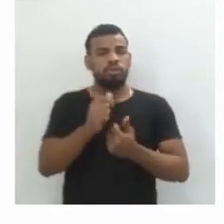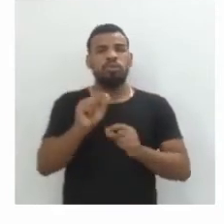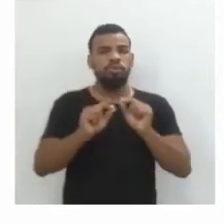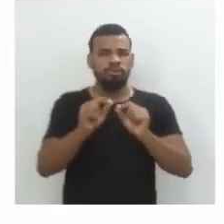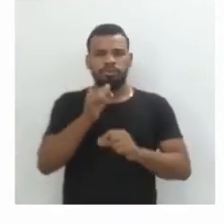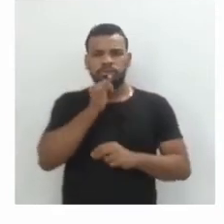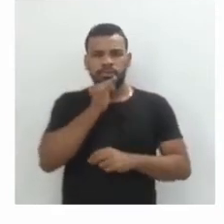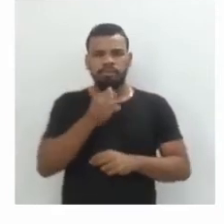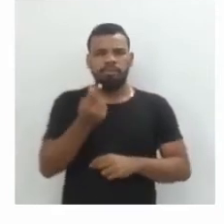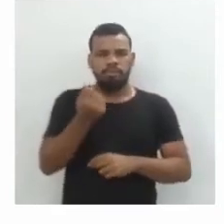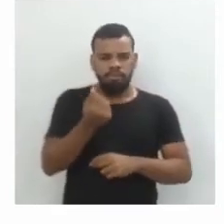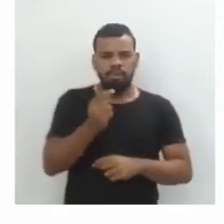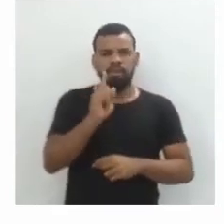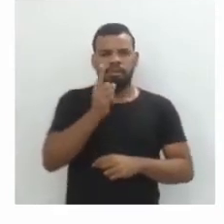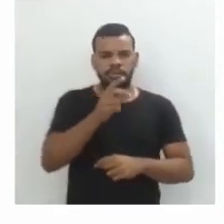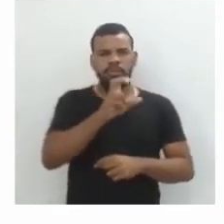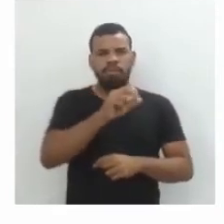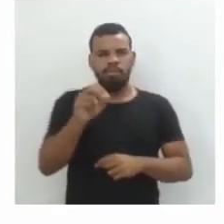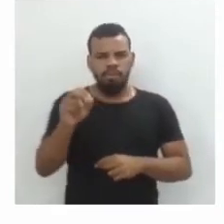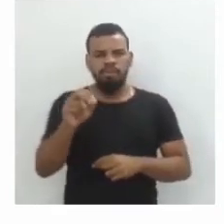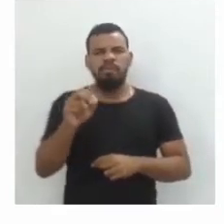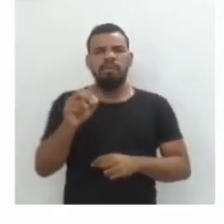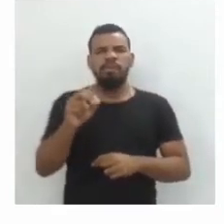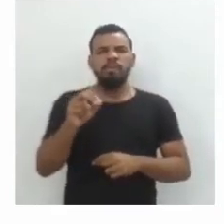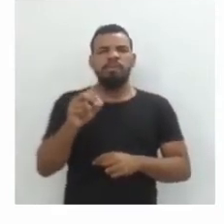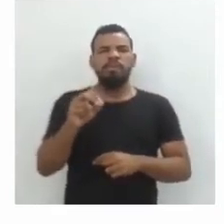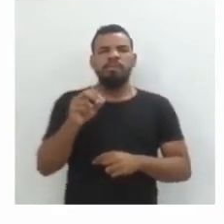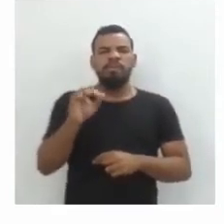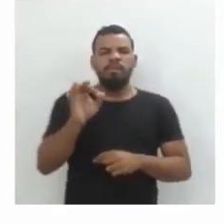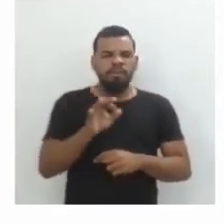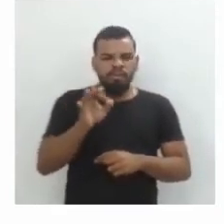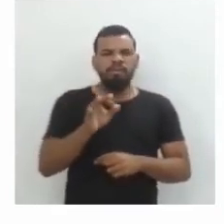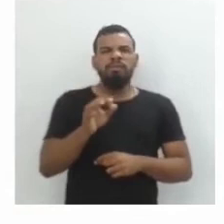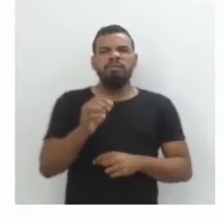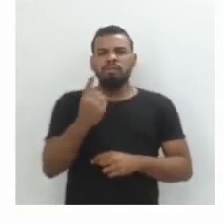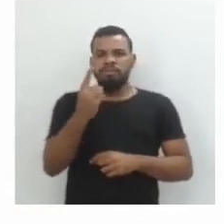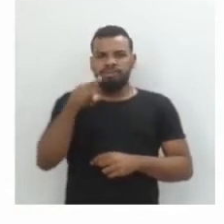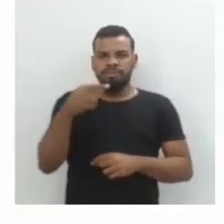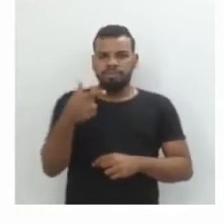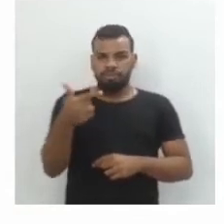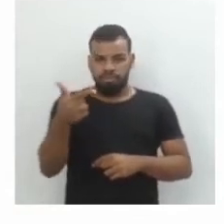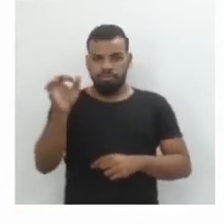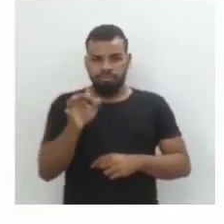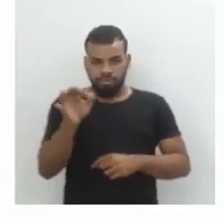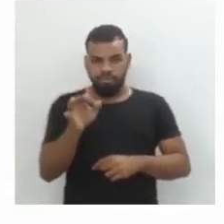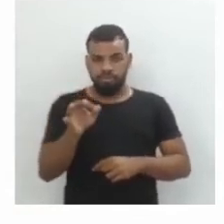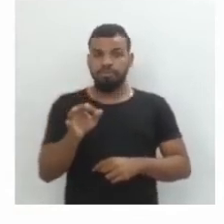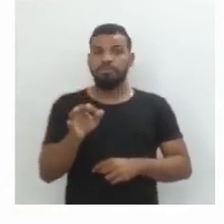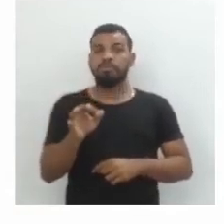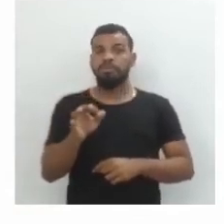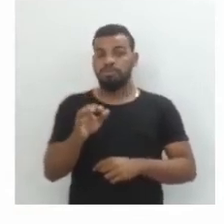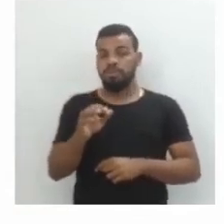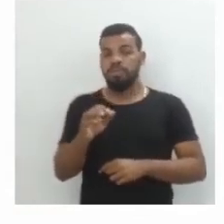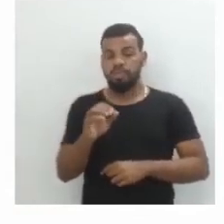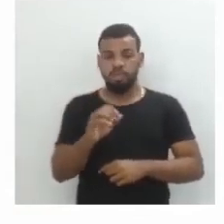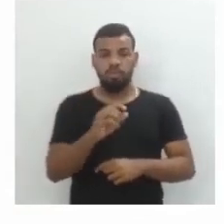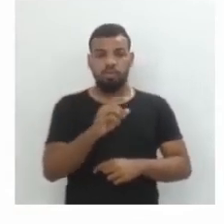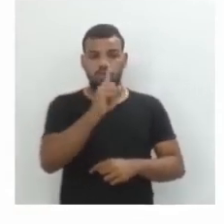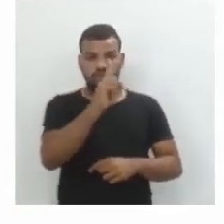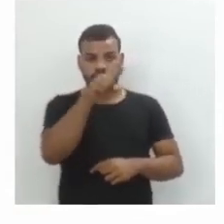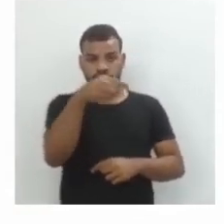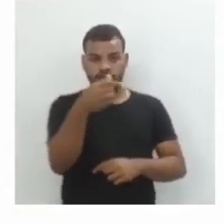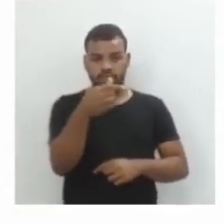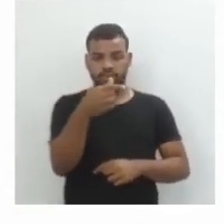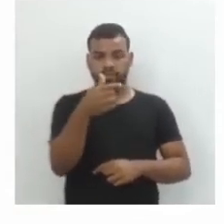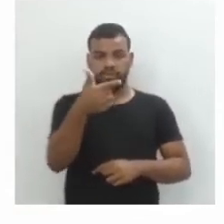o capital R$.500, a taxa é igual a 1,2%. Que se a gente dividir 1,2%, a